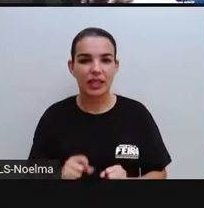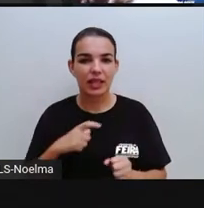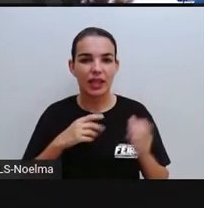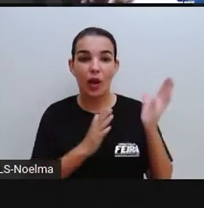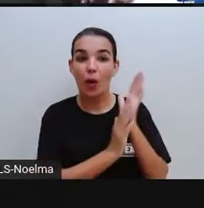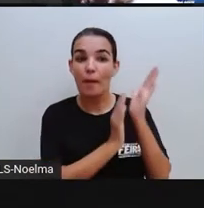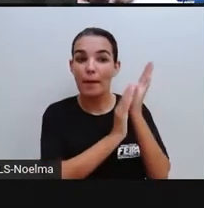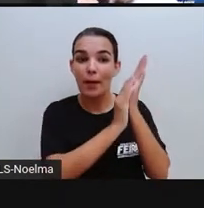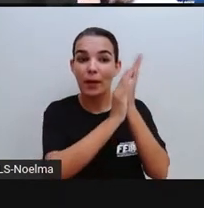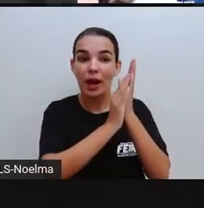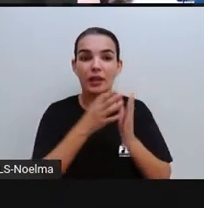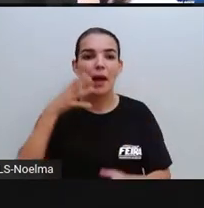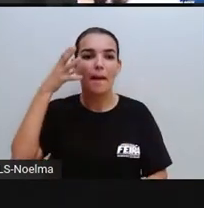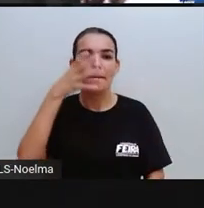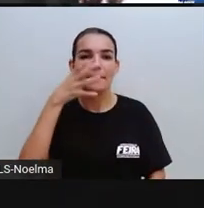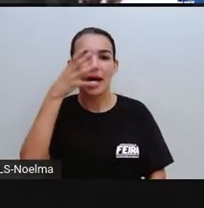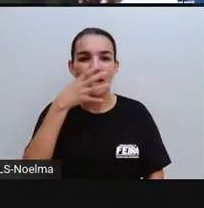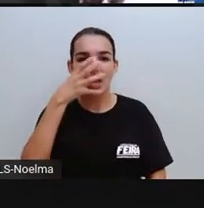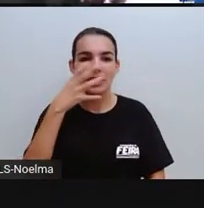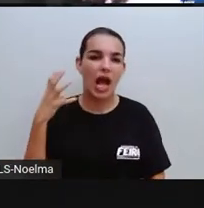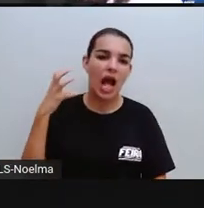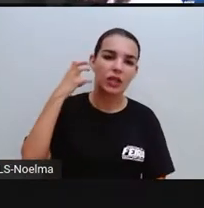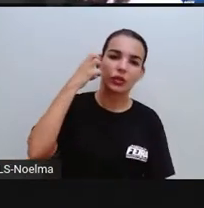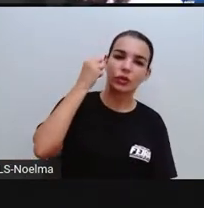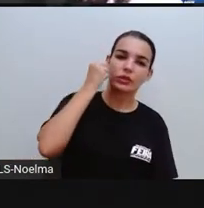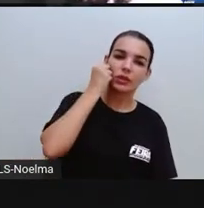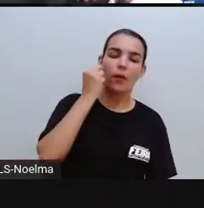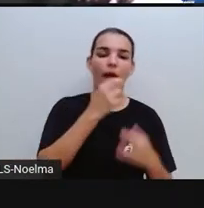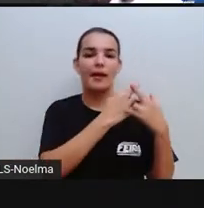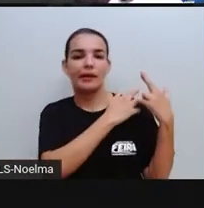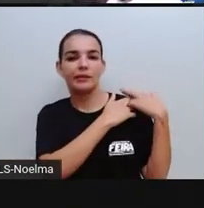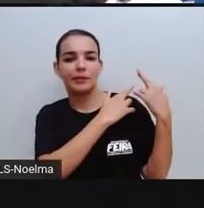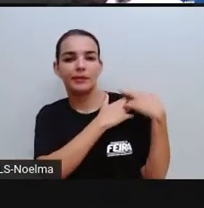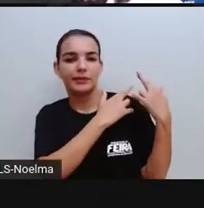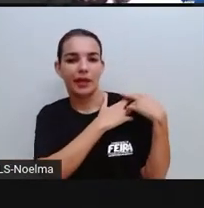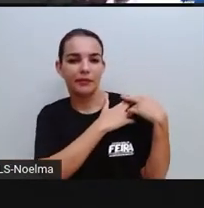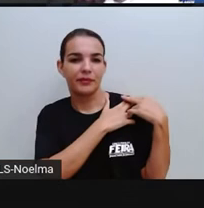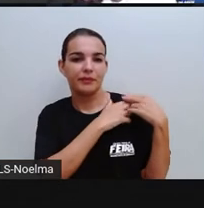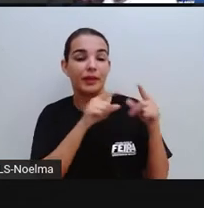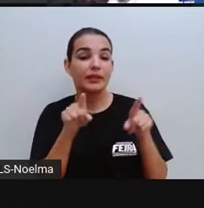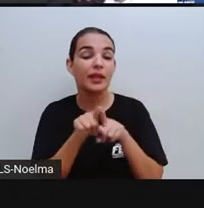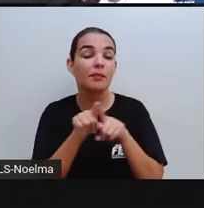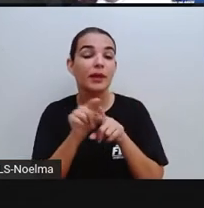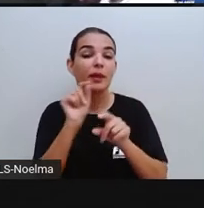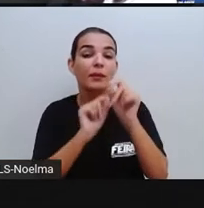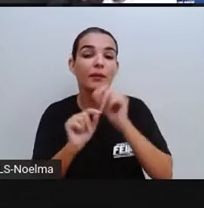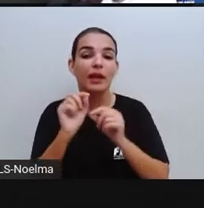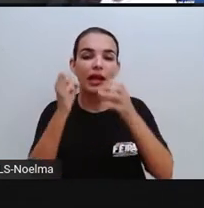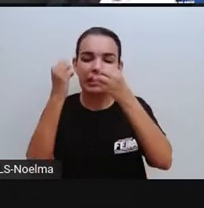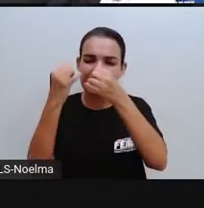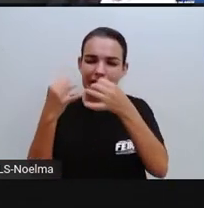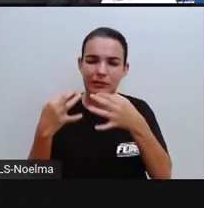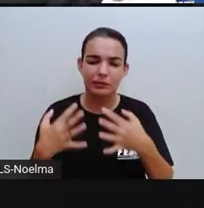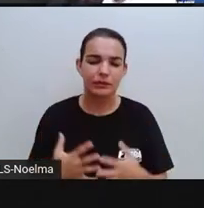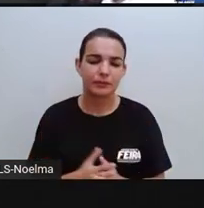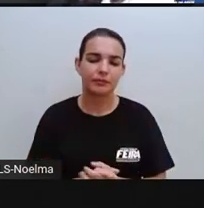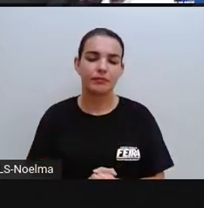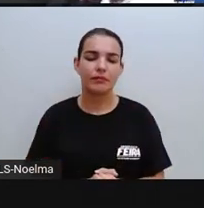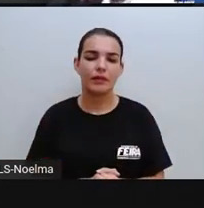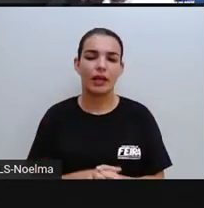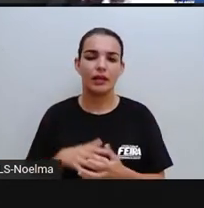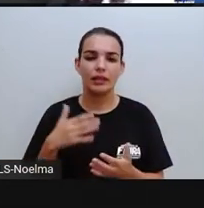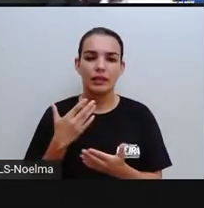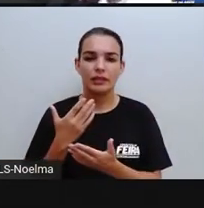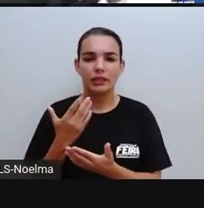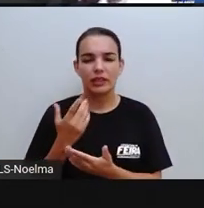e adoção responsável. A gente, inclusive, vem falando aí, há algumas aulas, né, sobre o